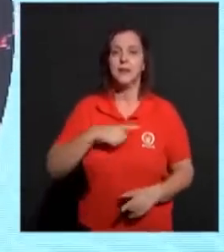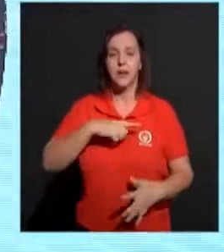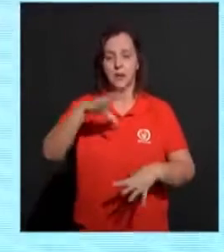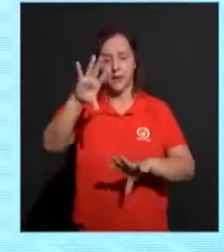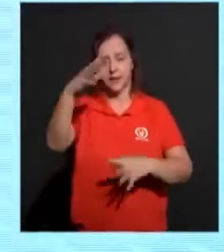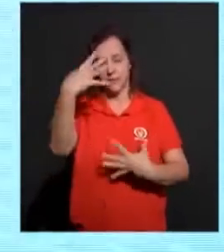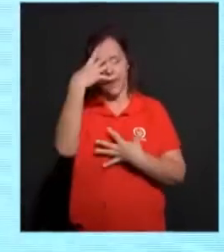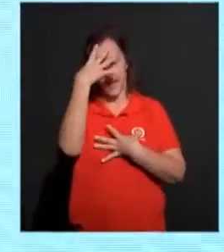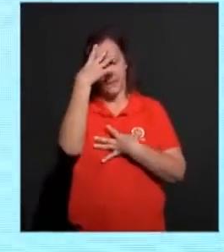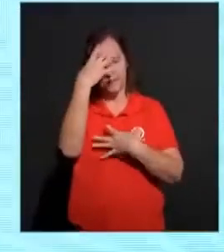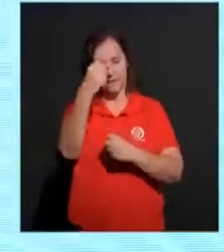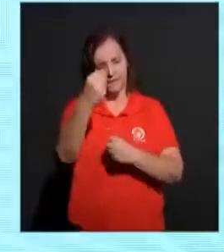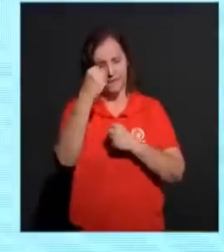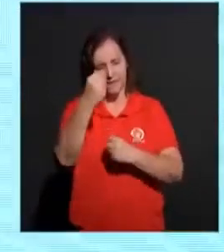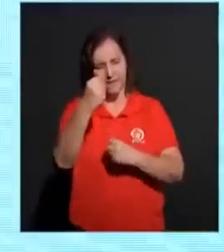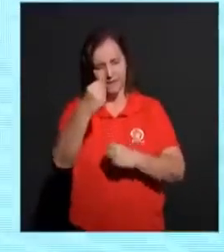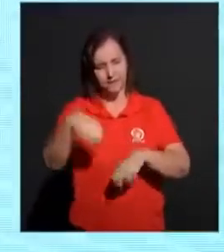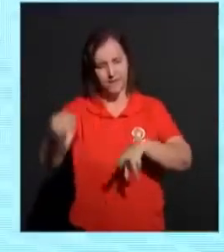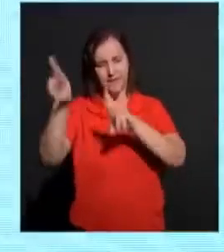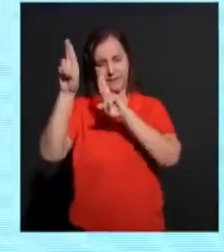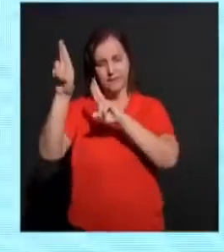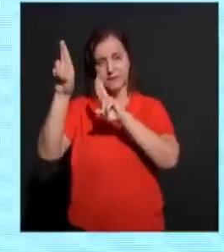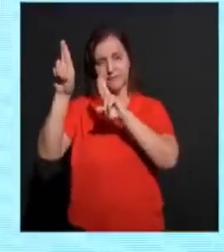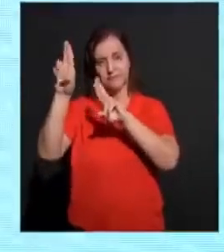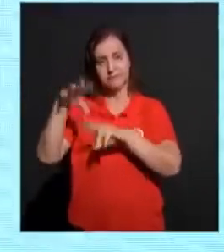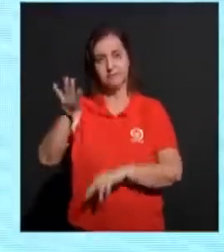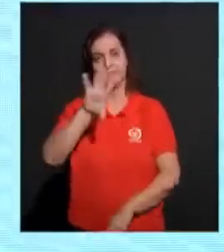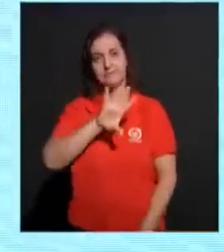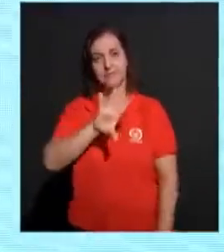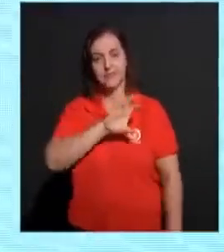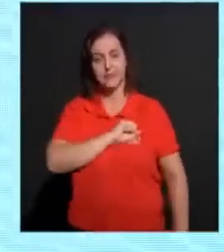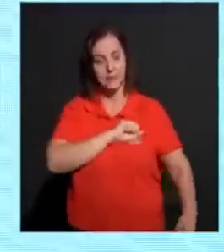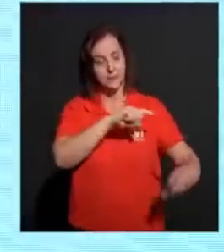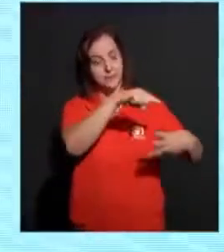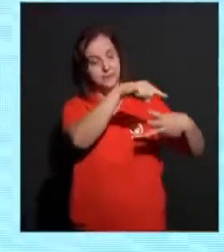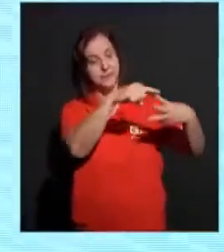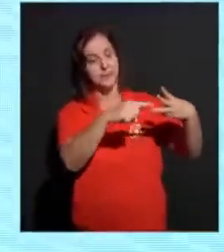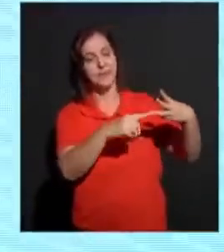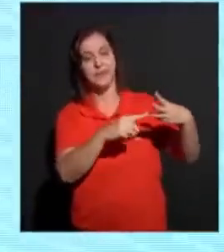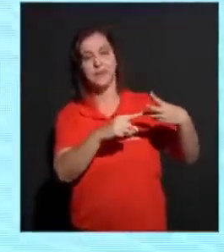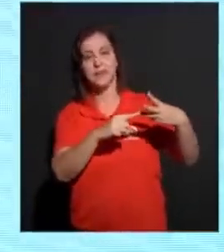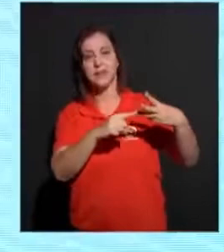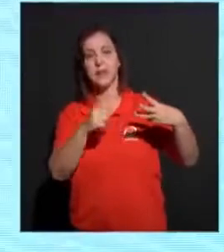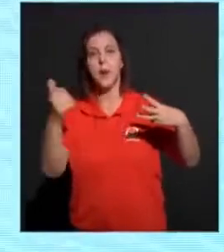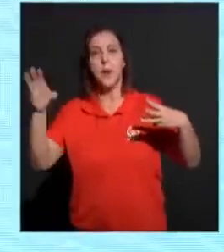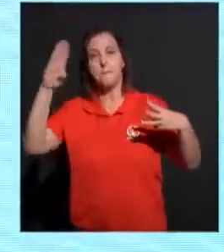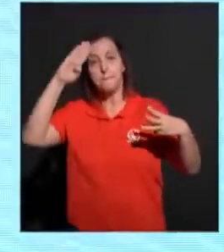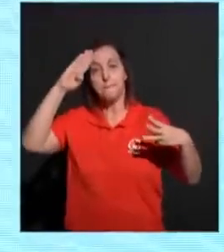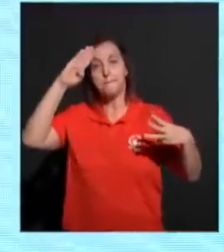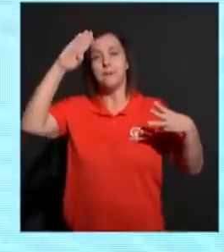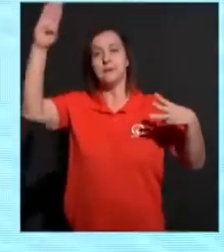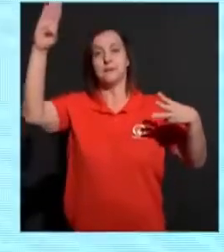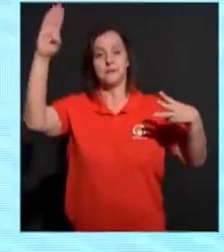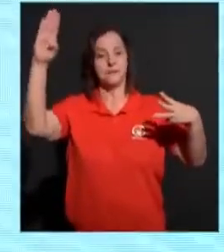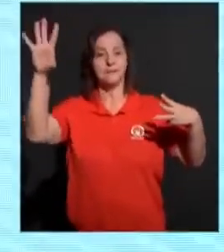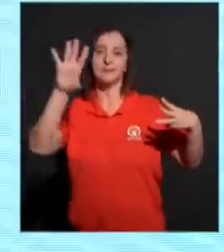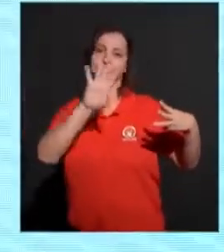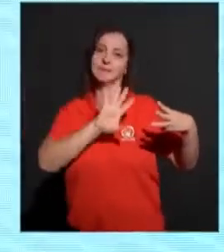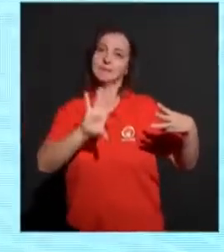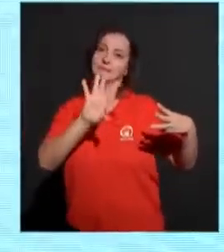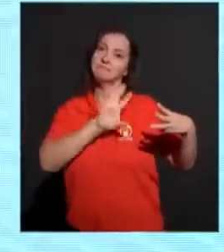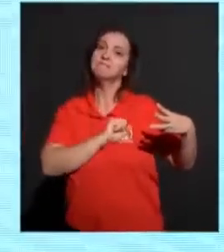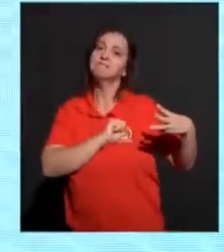fé, a esperança e o amor. E essas três, o maior delas é o amor.